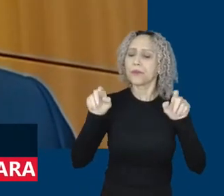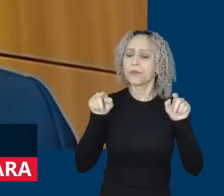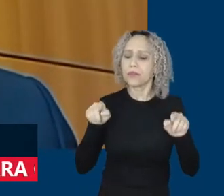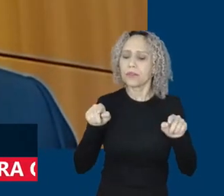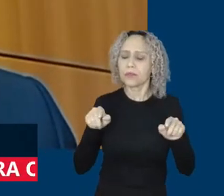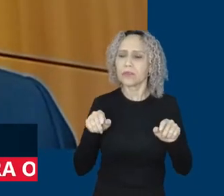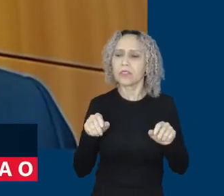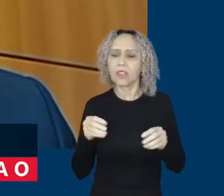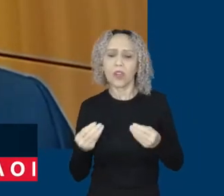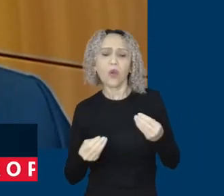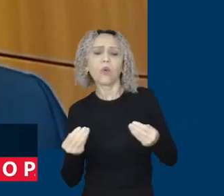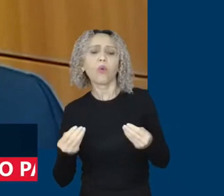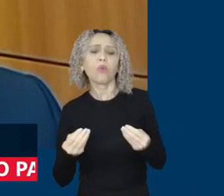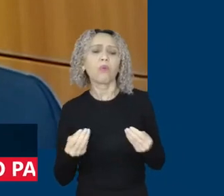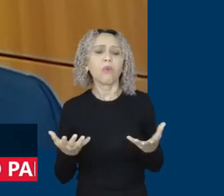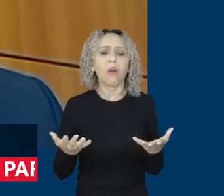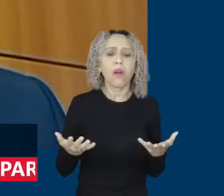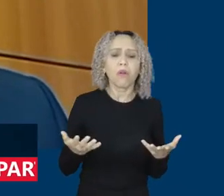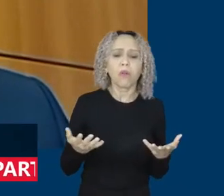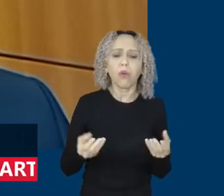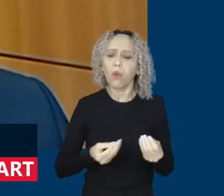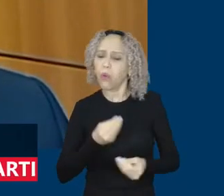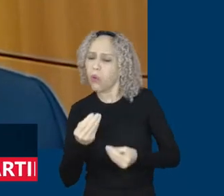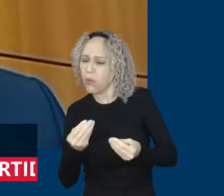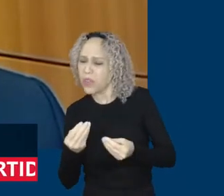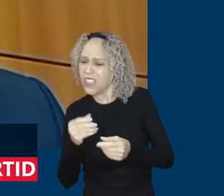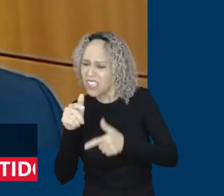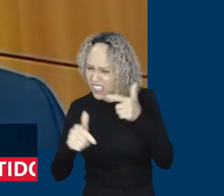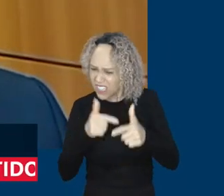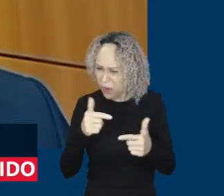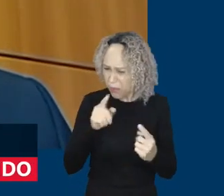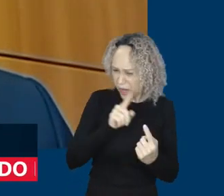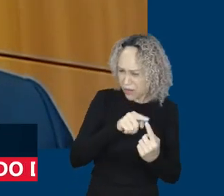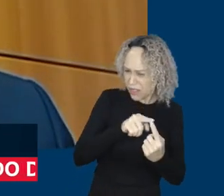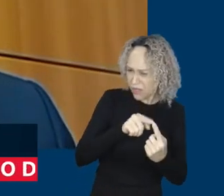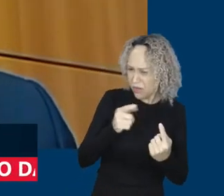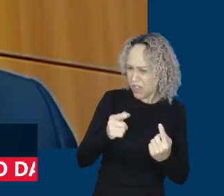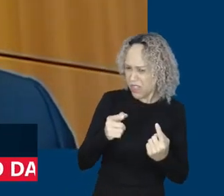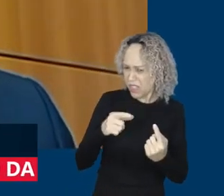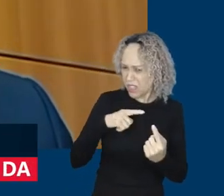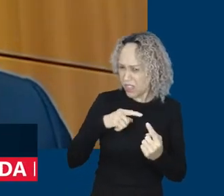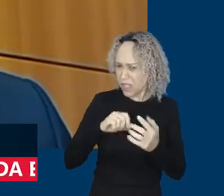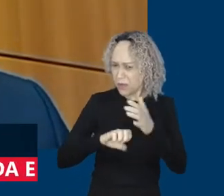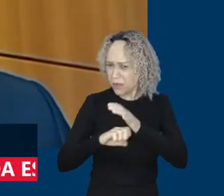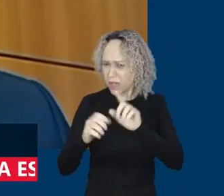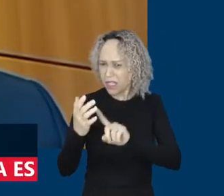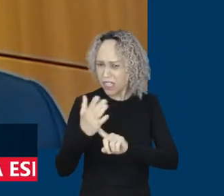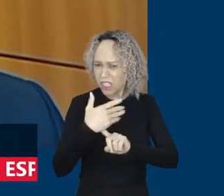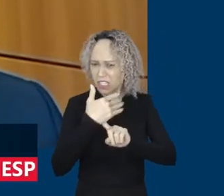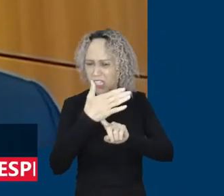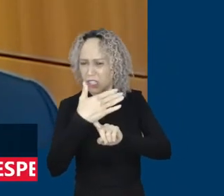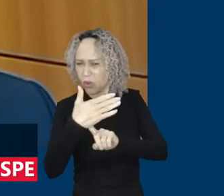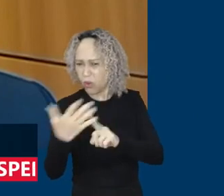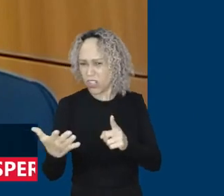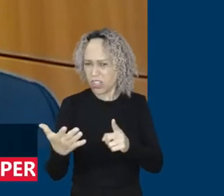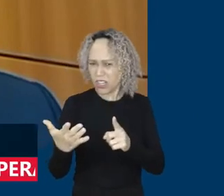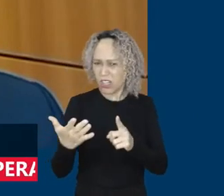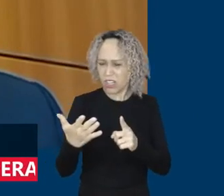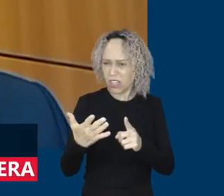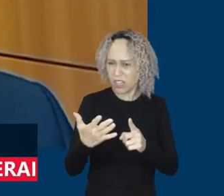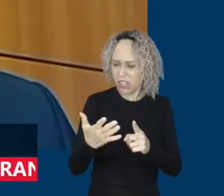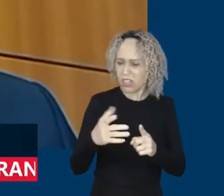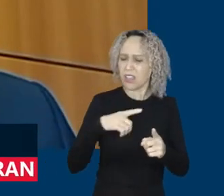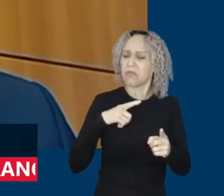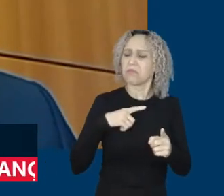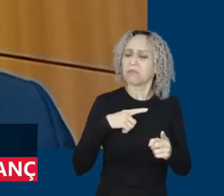negócio que é desenvolvido? Nós temos empresas que se dizem de tecnologia, nós temos, que ganham, inclusive, incentivo